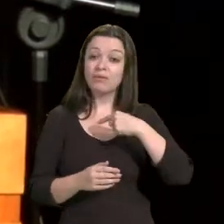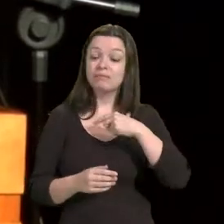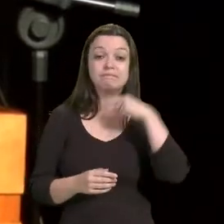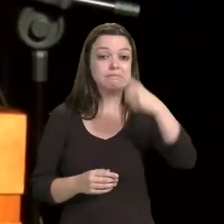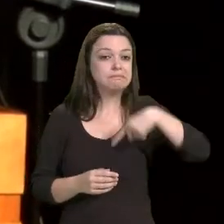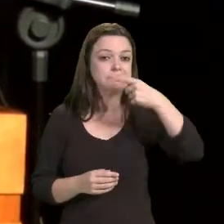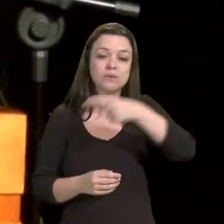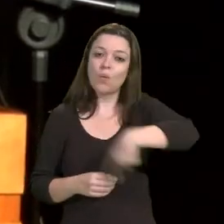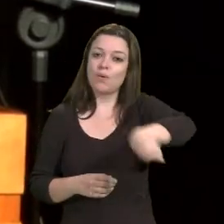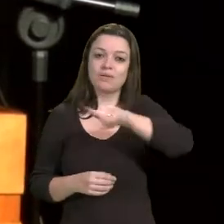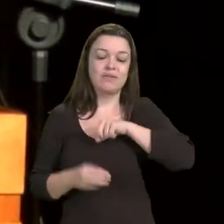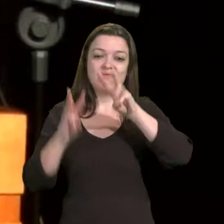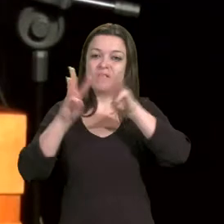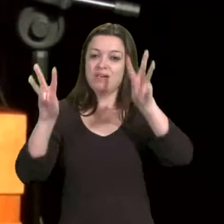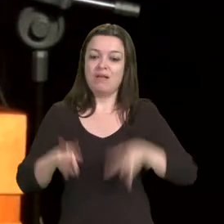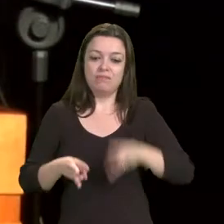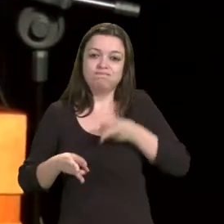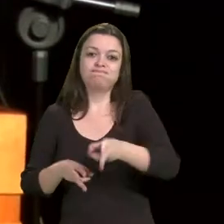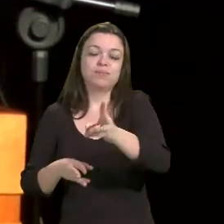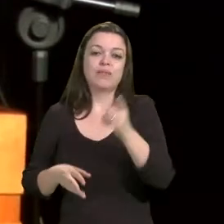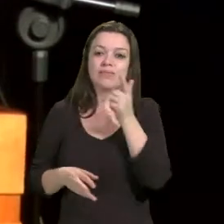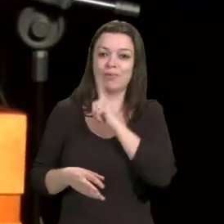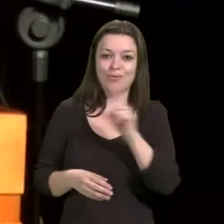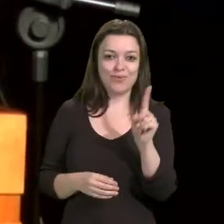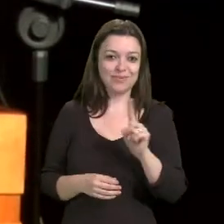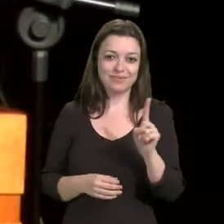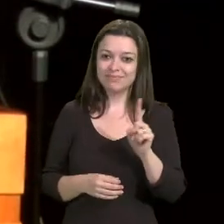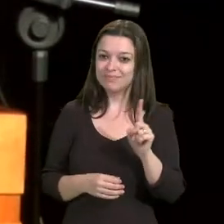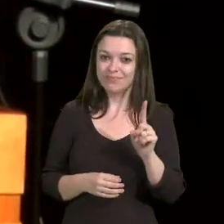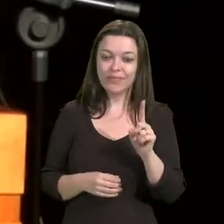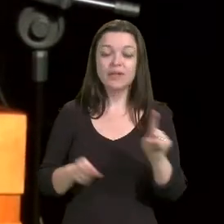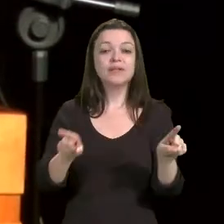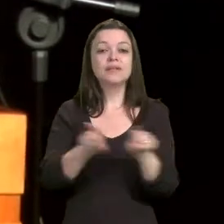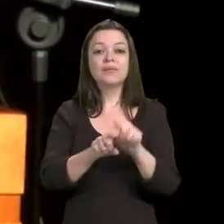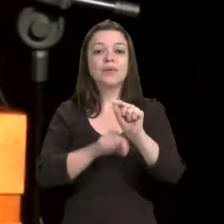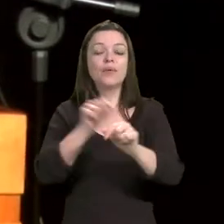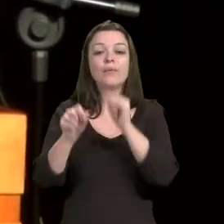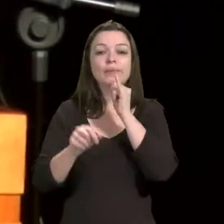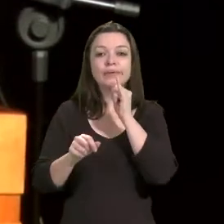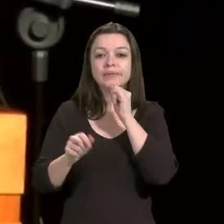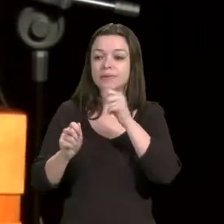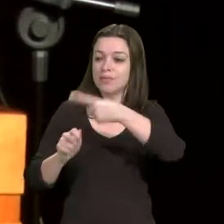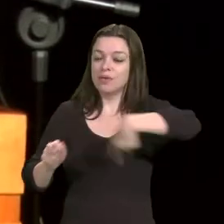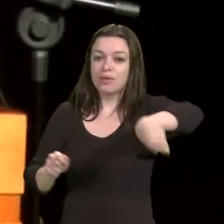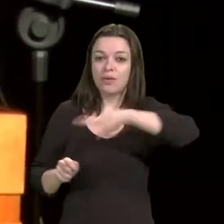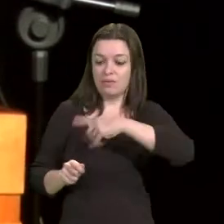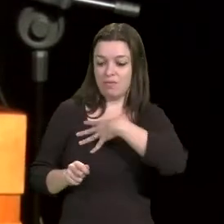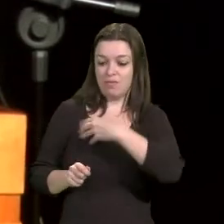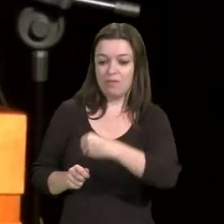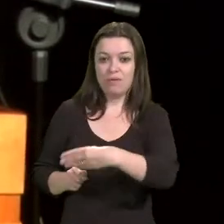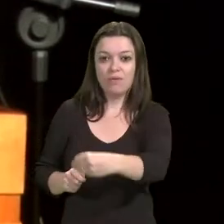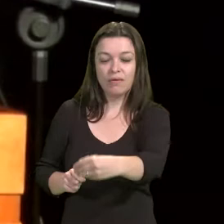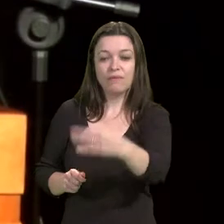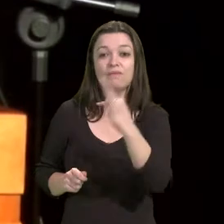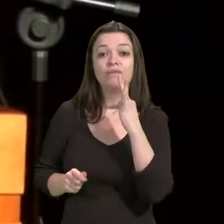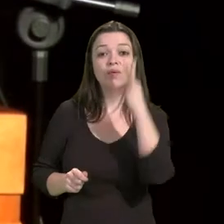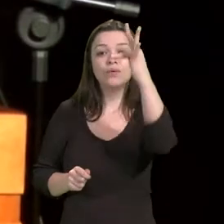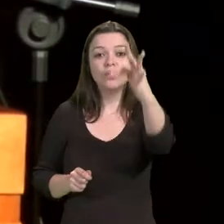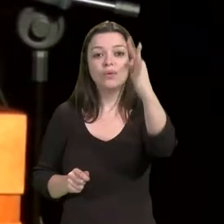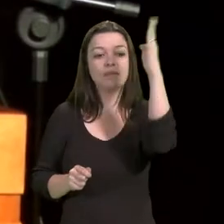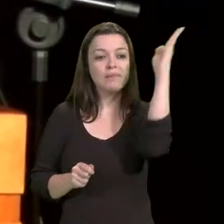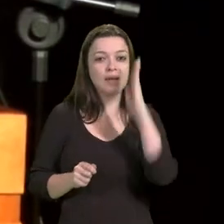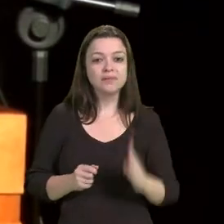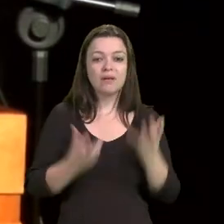isto é, inviabiliza gerações futuras de brasileiros e brasileiras